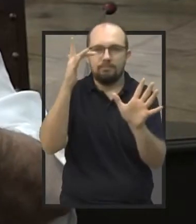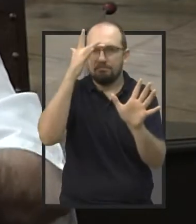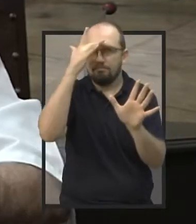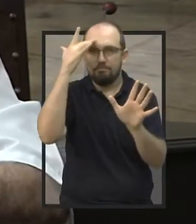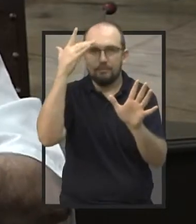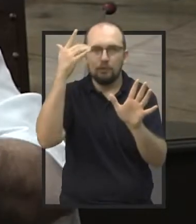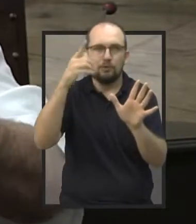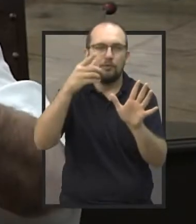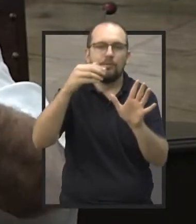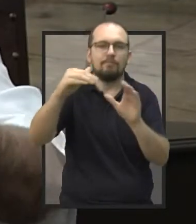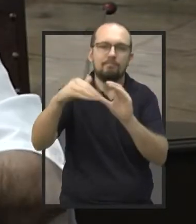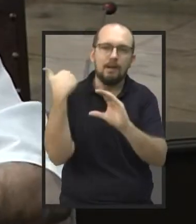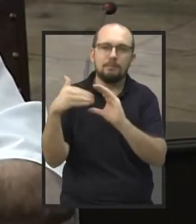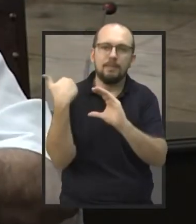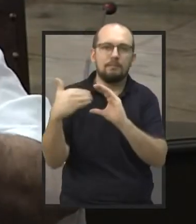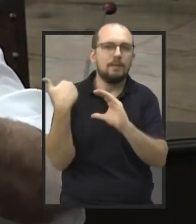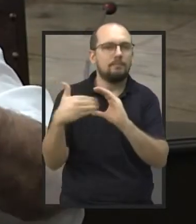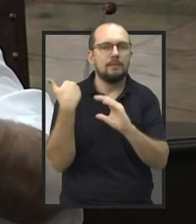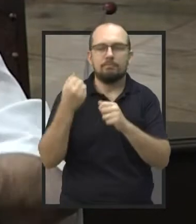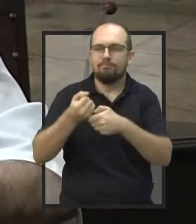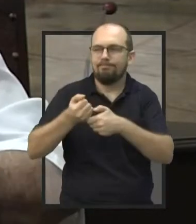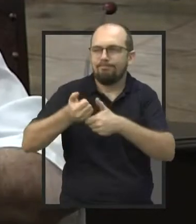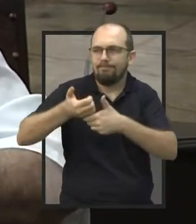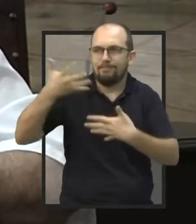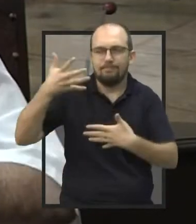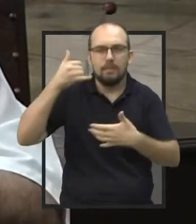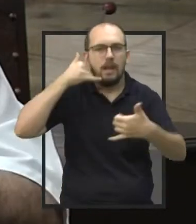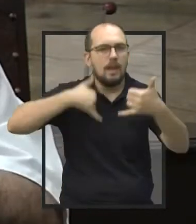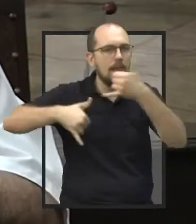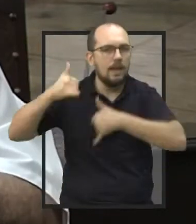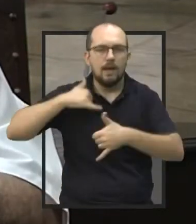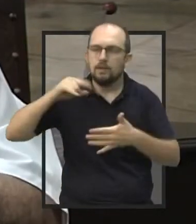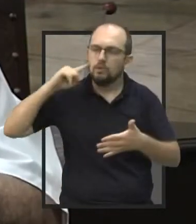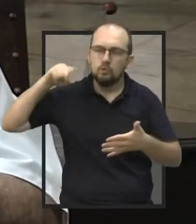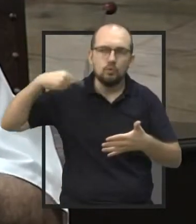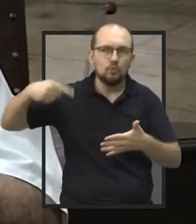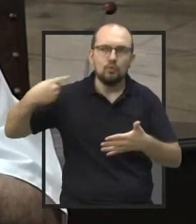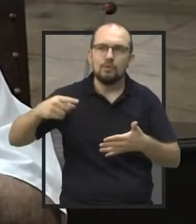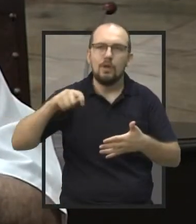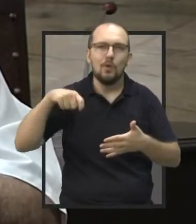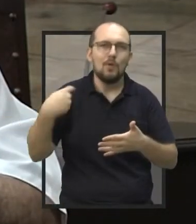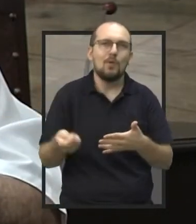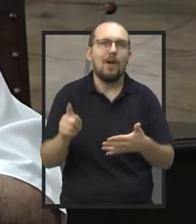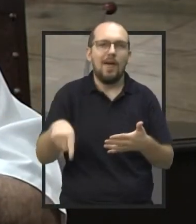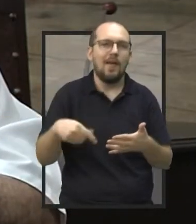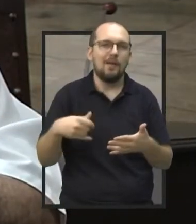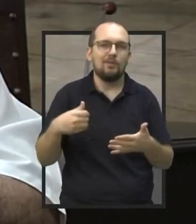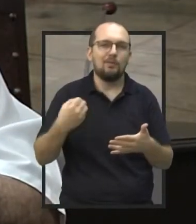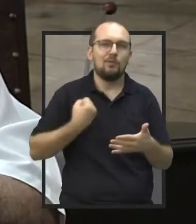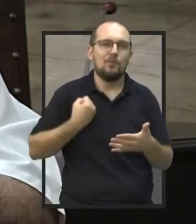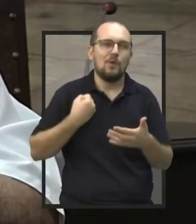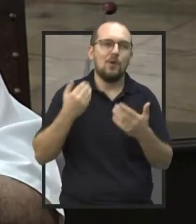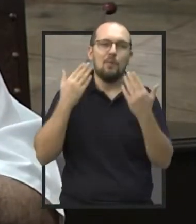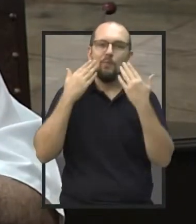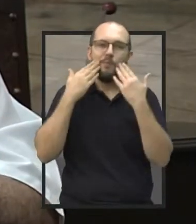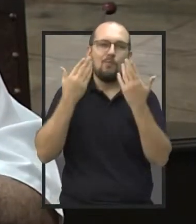reclamam, mandam mensagem e ligam, entendeu? Sobre o atendimento